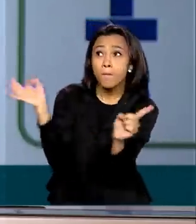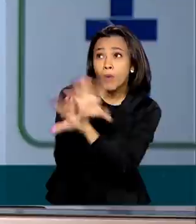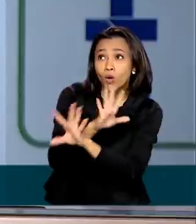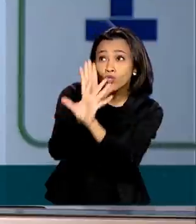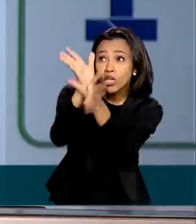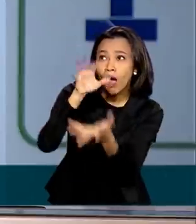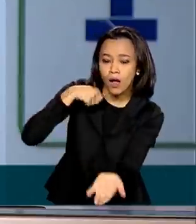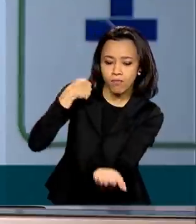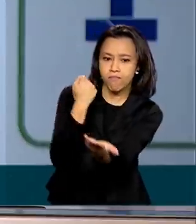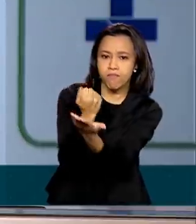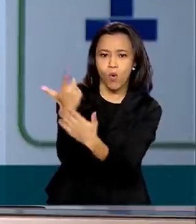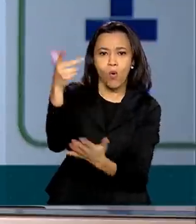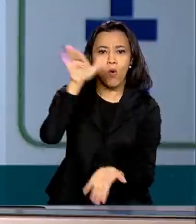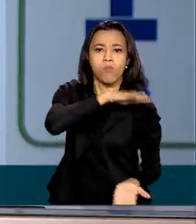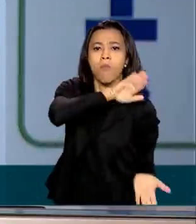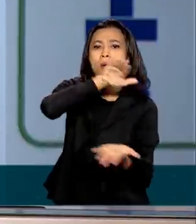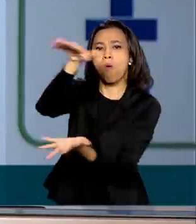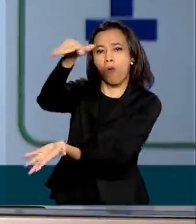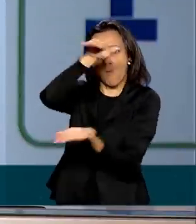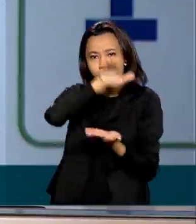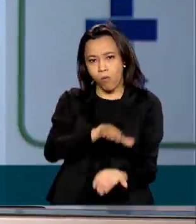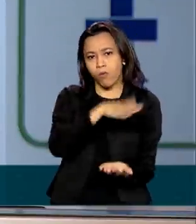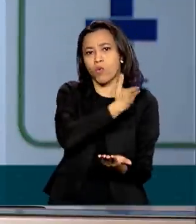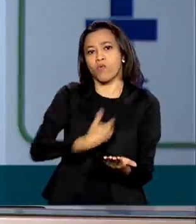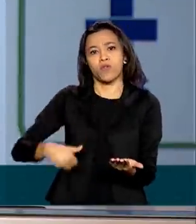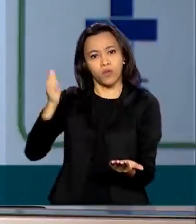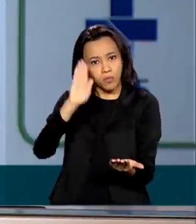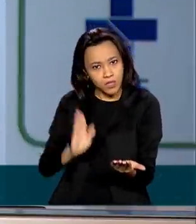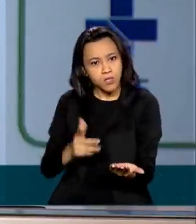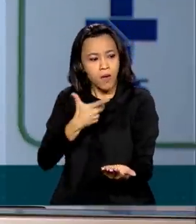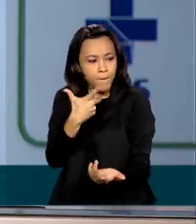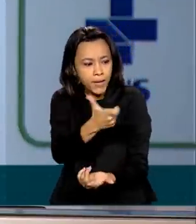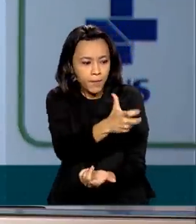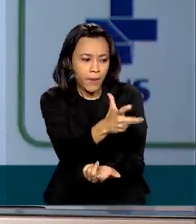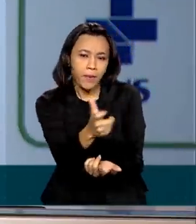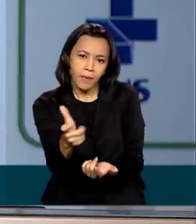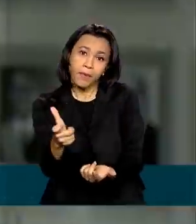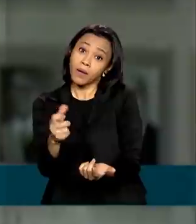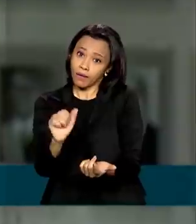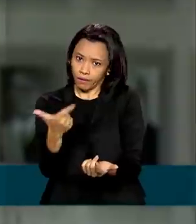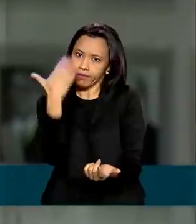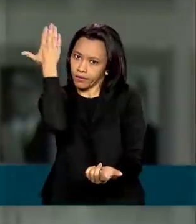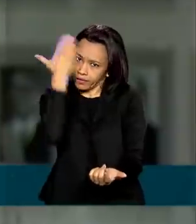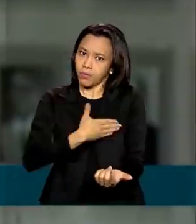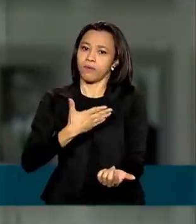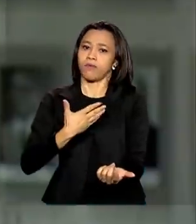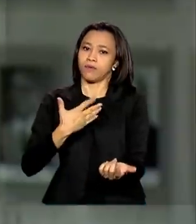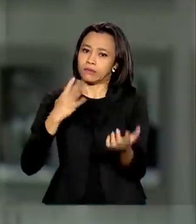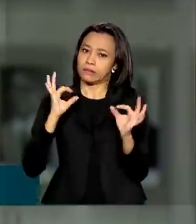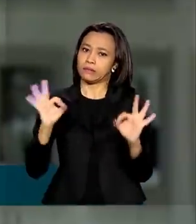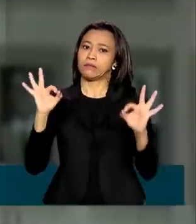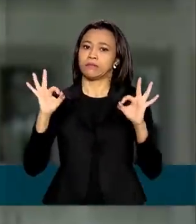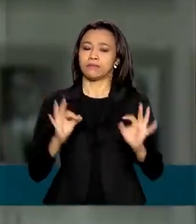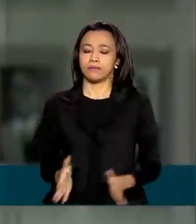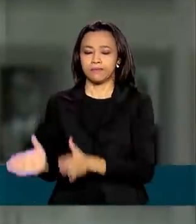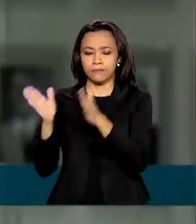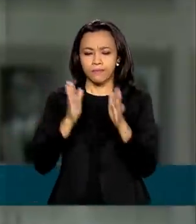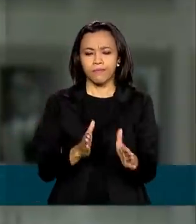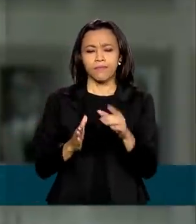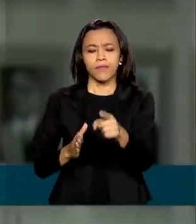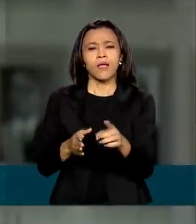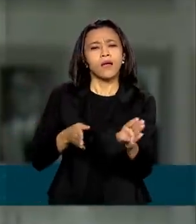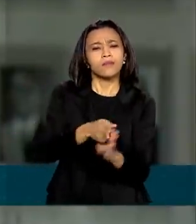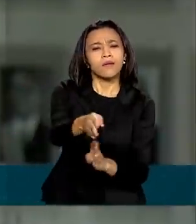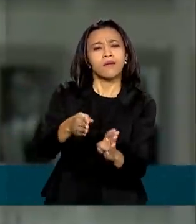para a população, desde que essa vacina tenha a eficácia comprovada. As orientações para evitar a transmissão